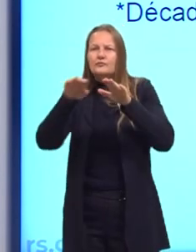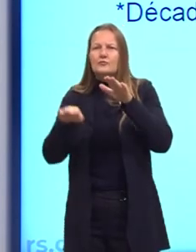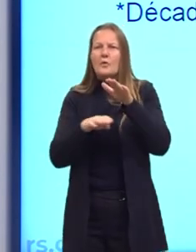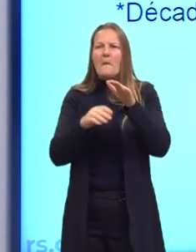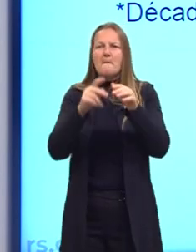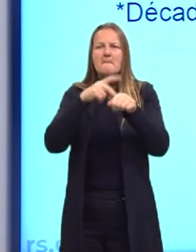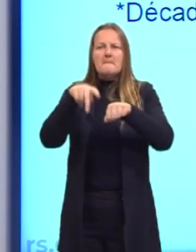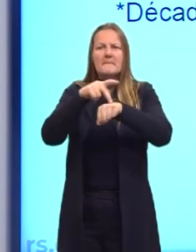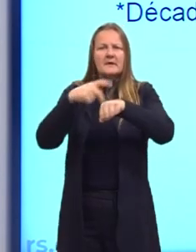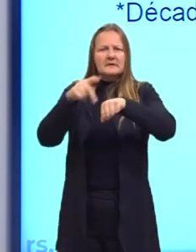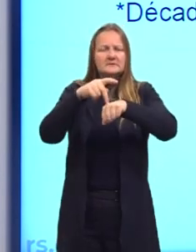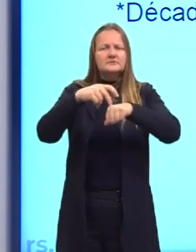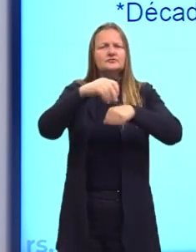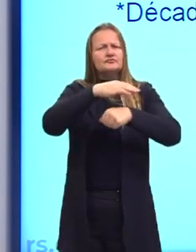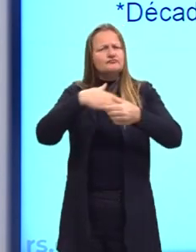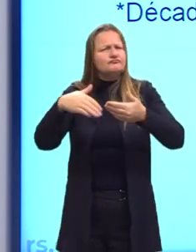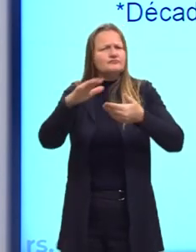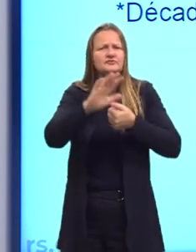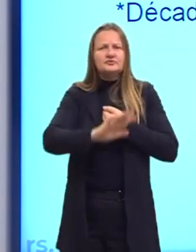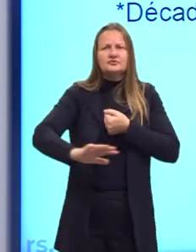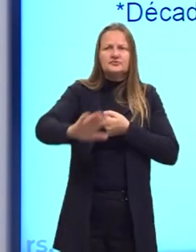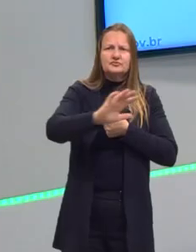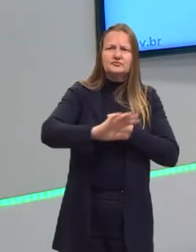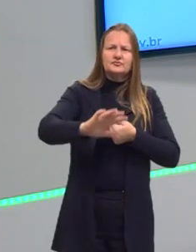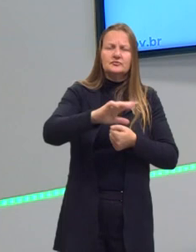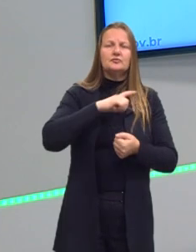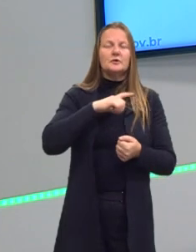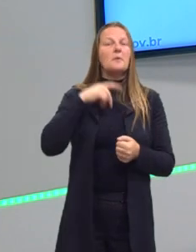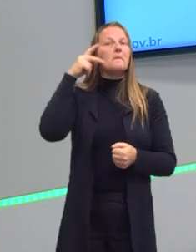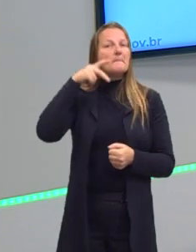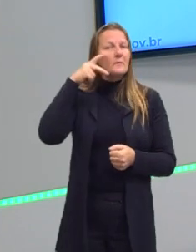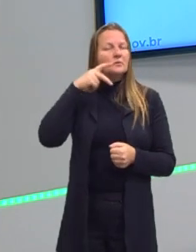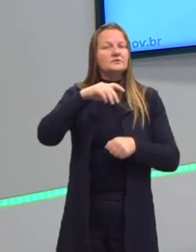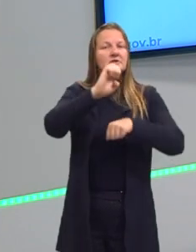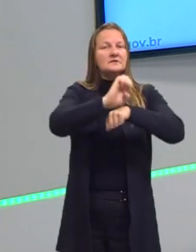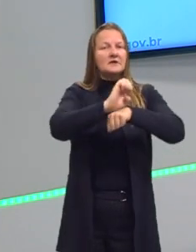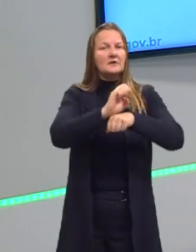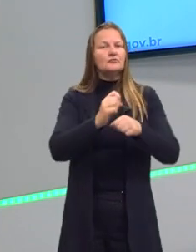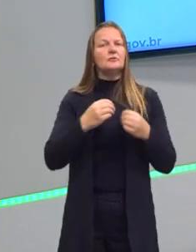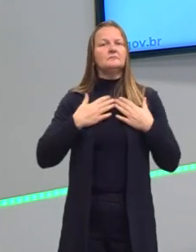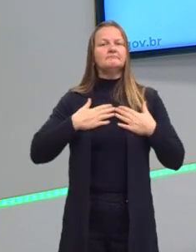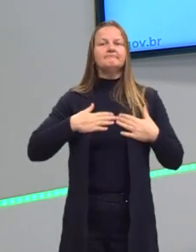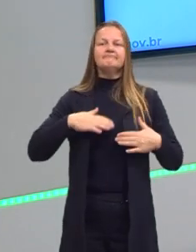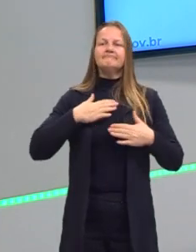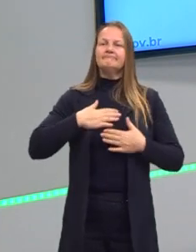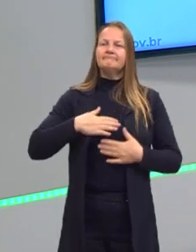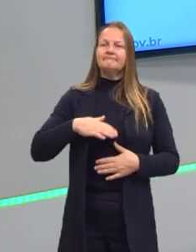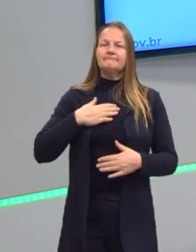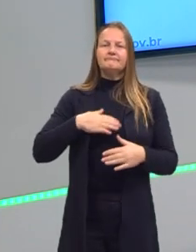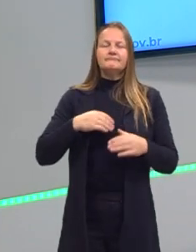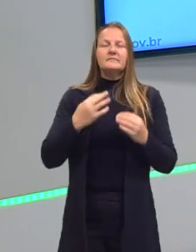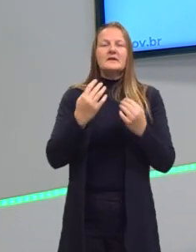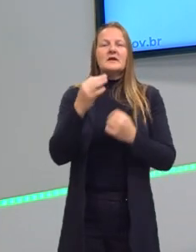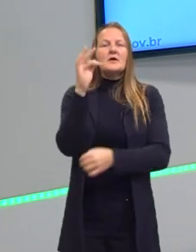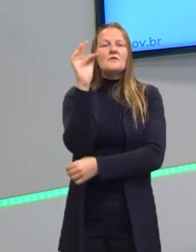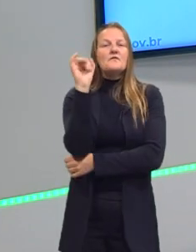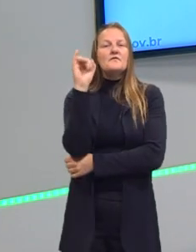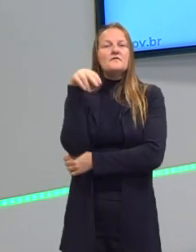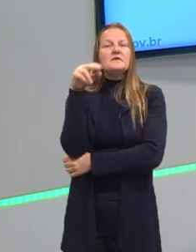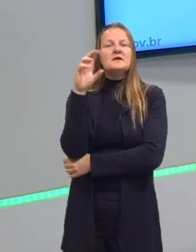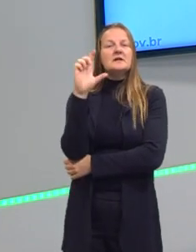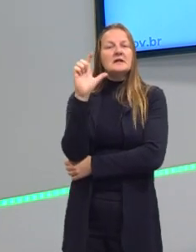Muitos, ainda hoje, mantêm essa política do Estado do Bem-Estar Social. Finlândia, Suécia,